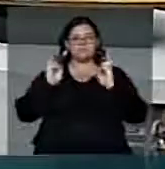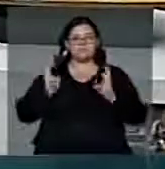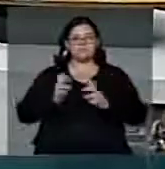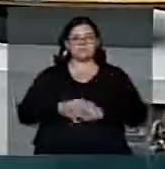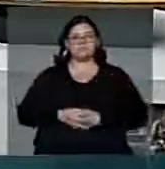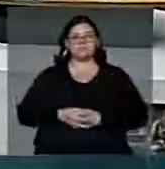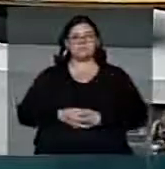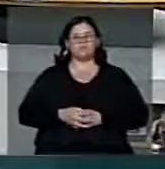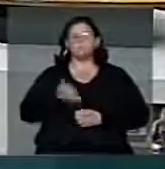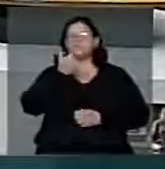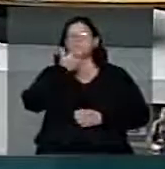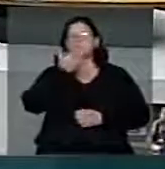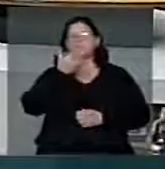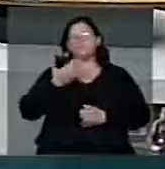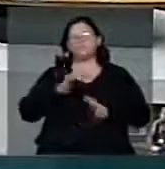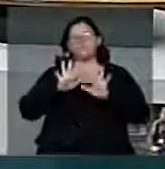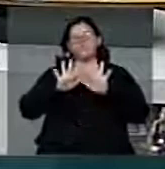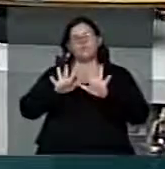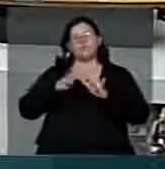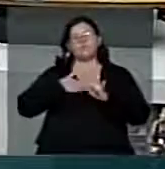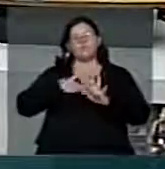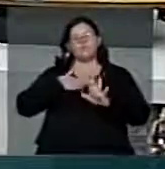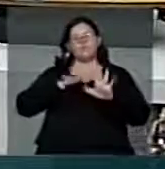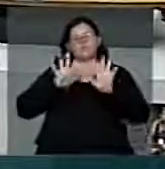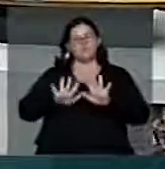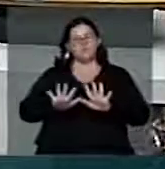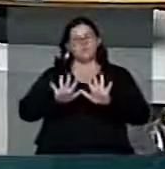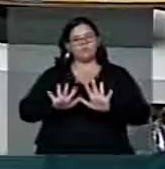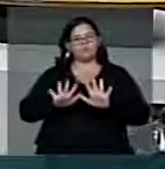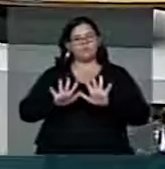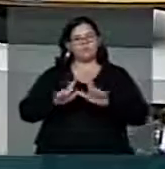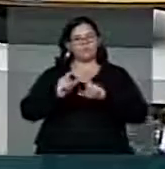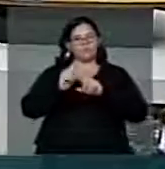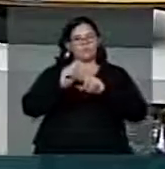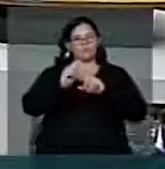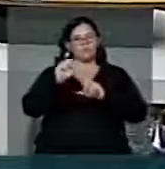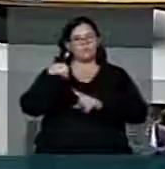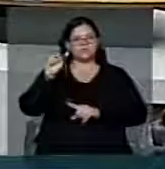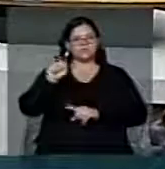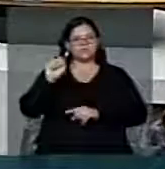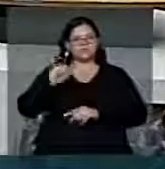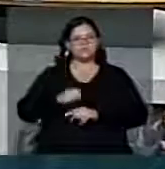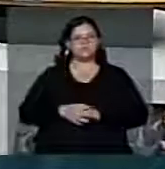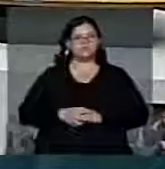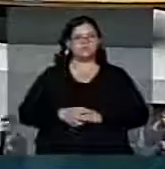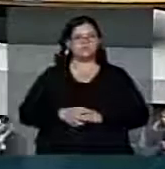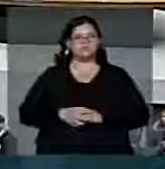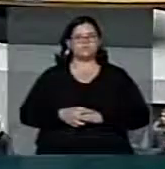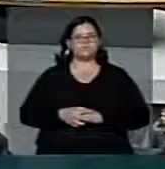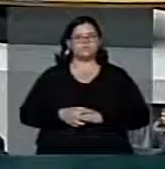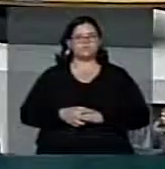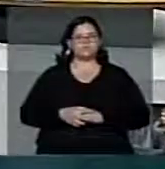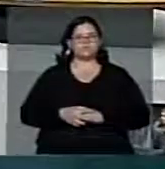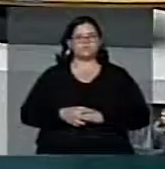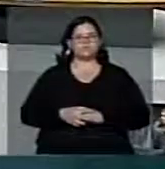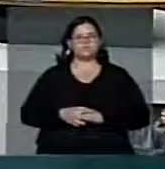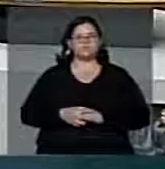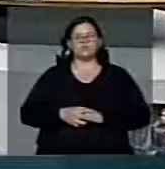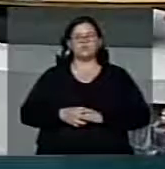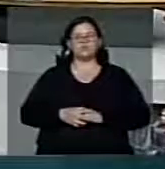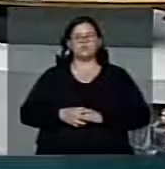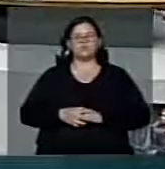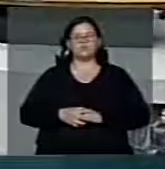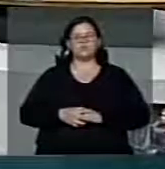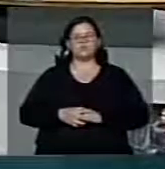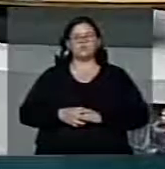uma questão de ódio, já, questão de ódio. O deputado Damiro, a palavra, já viu o seu citado. Sim, sim. O deputado Damiro, a palavra, Vossa Excelência, ele